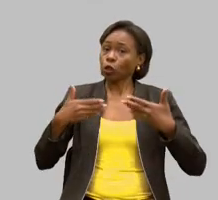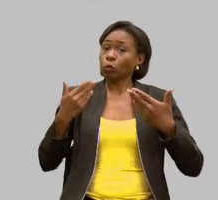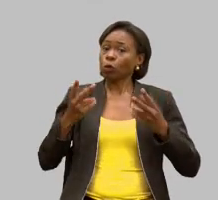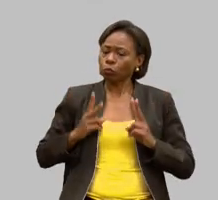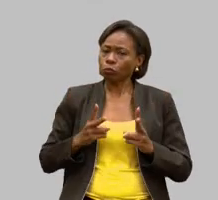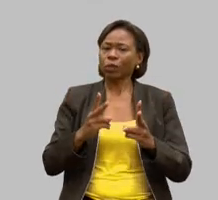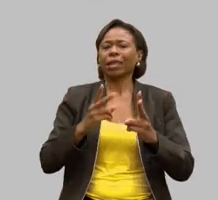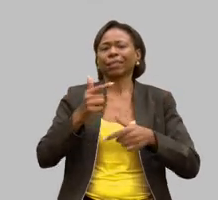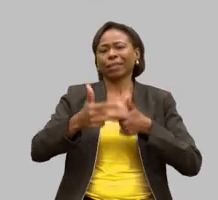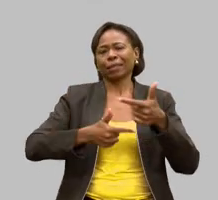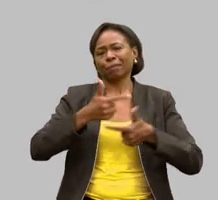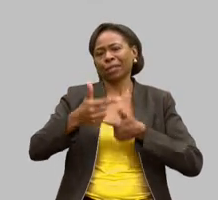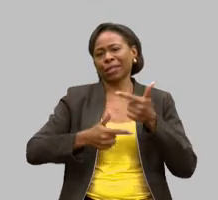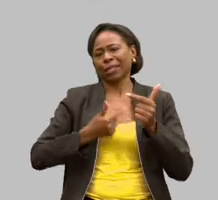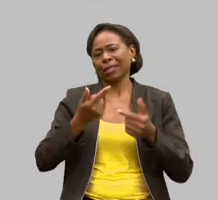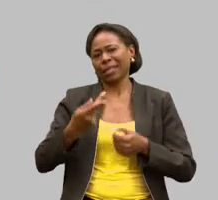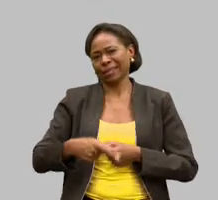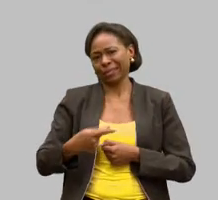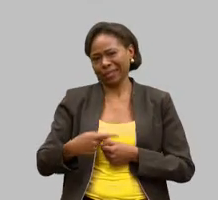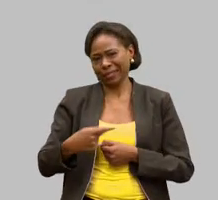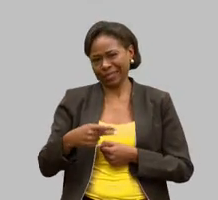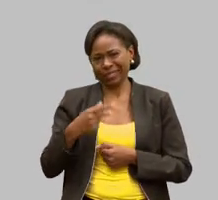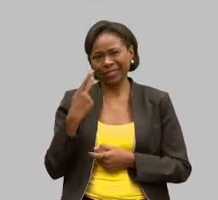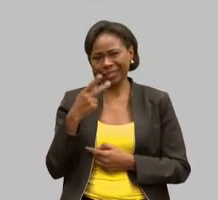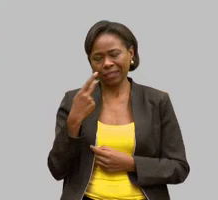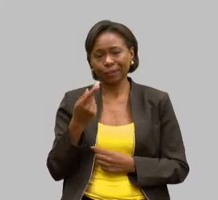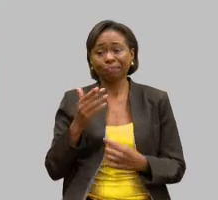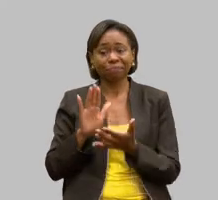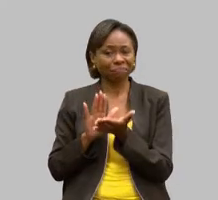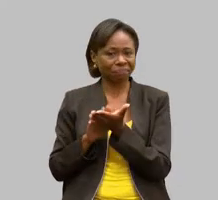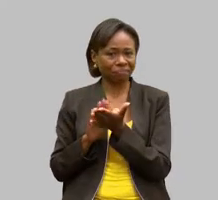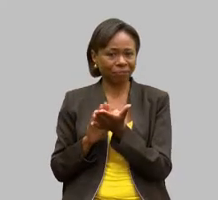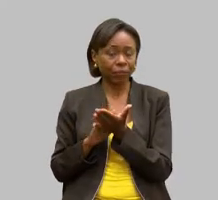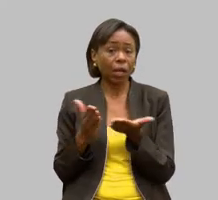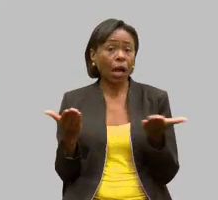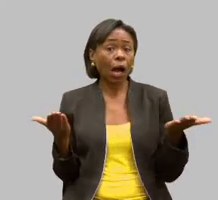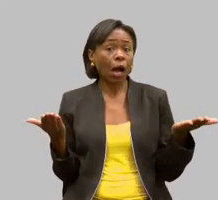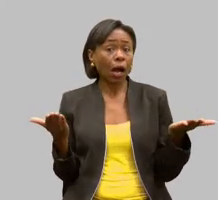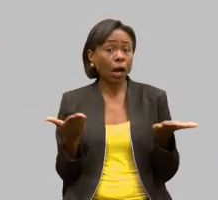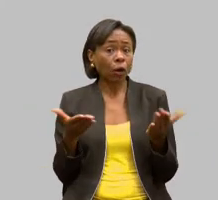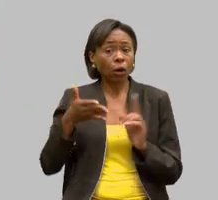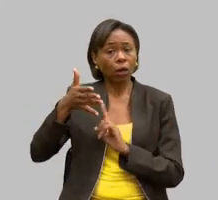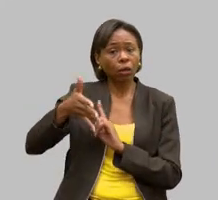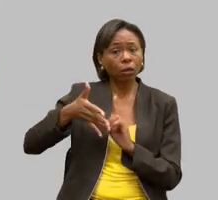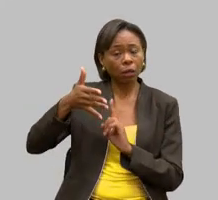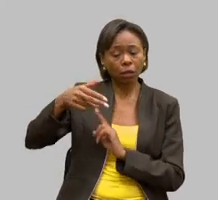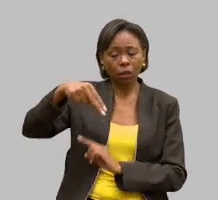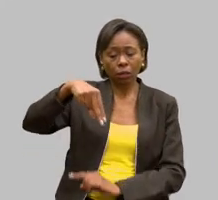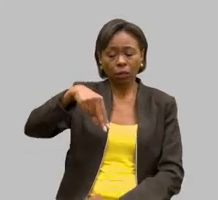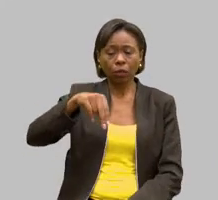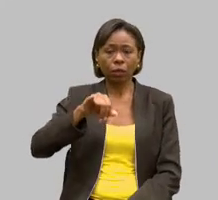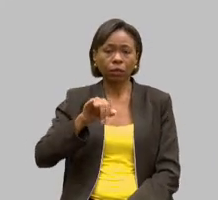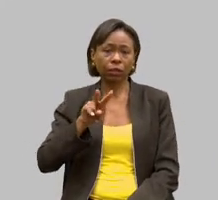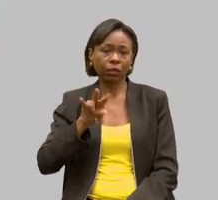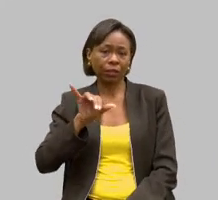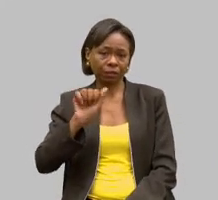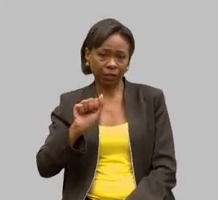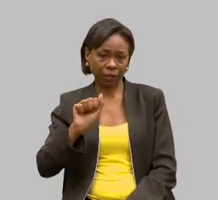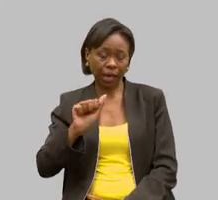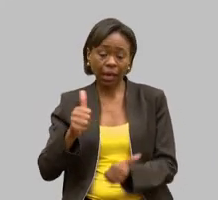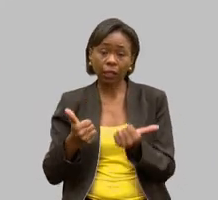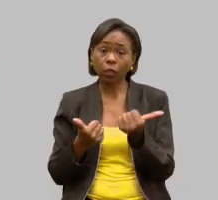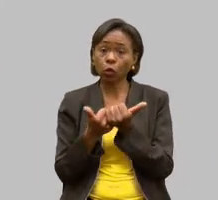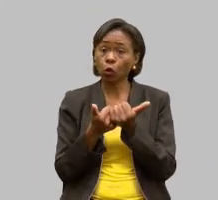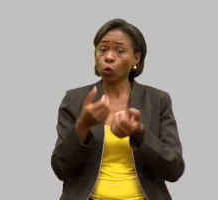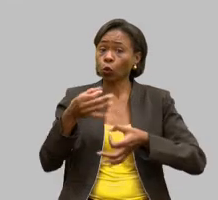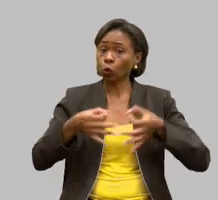Parabéns, viu? Eu quero passar a palavra agora à Lívia Furtado Borges, assessora jurídica da Federação